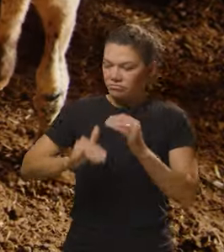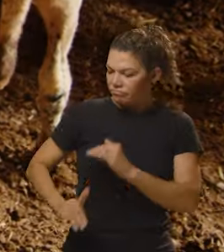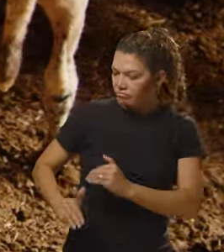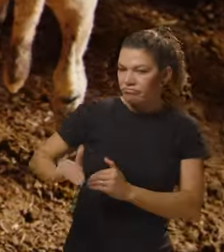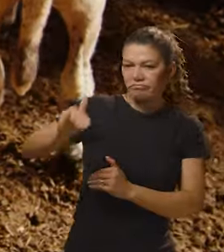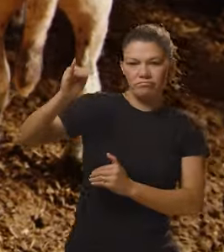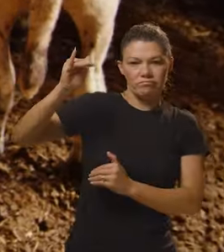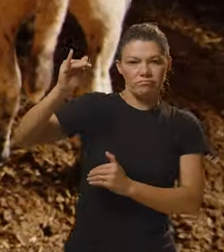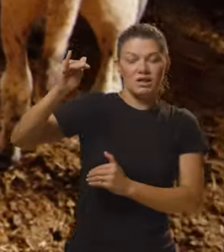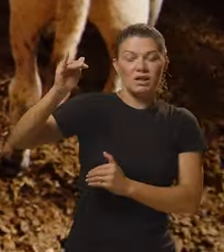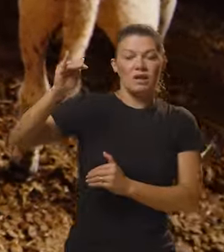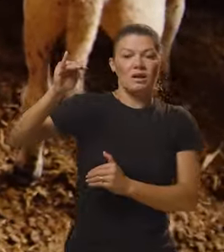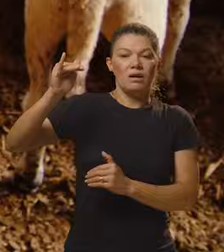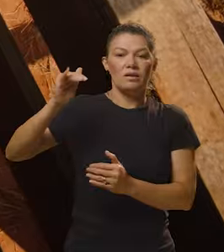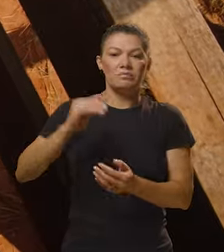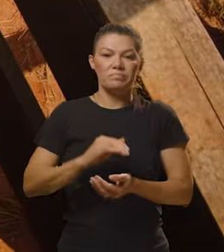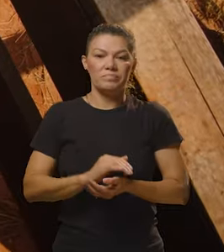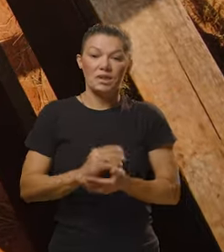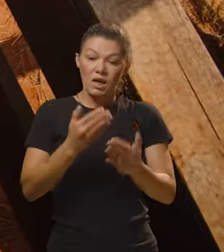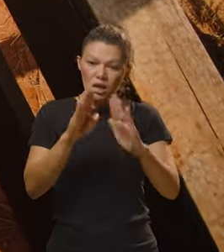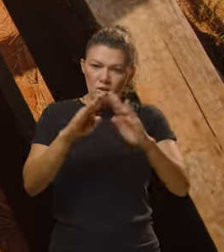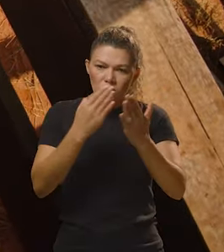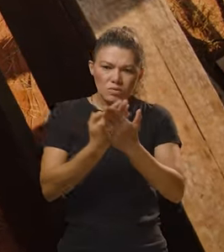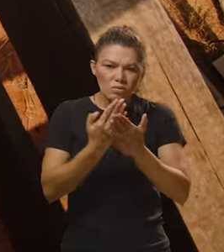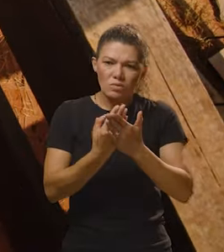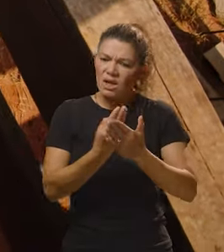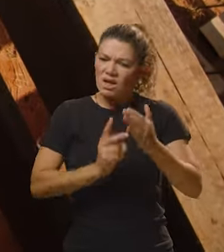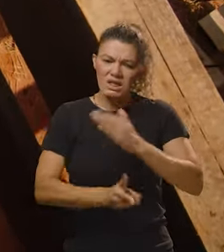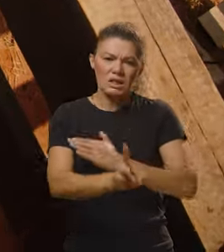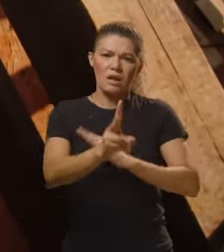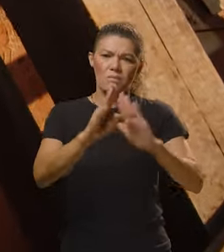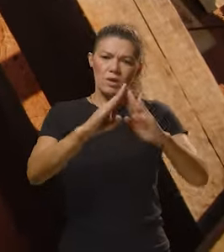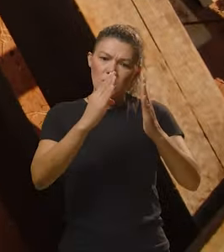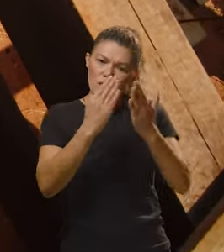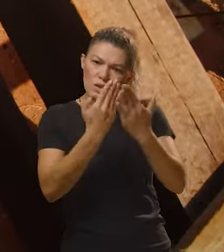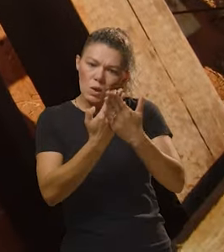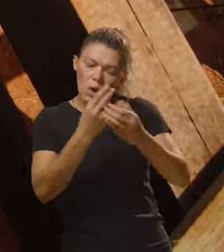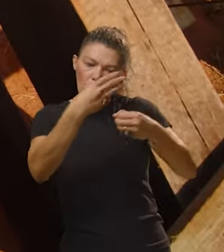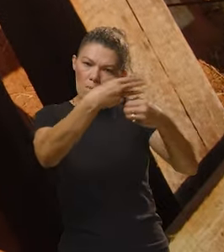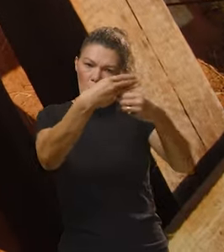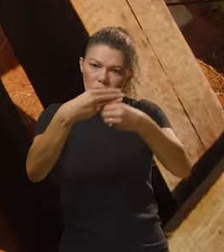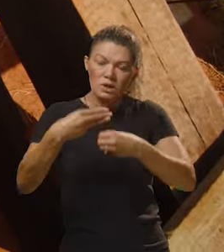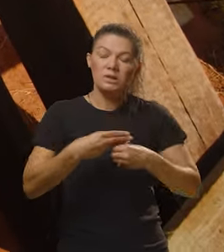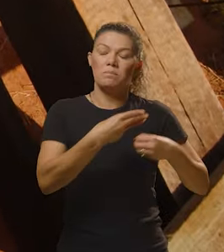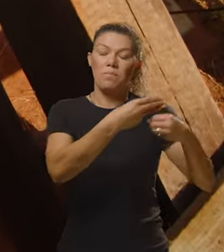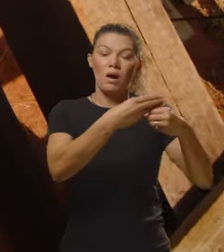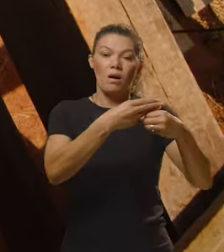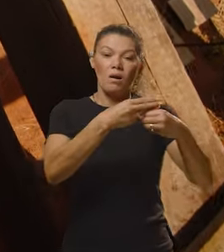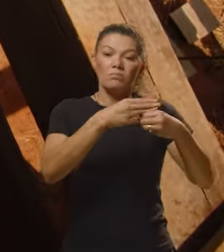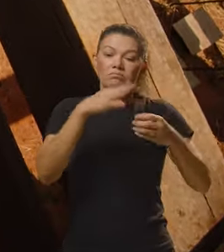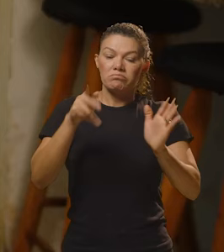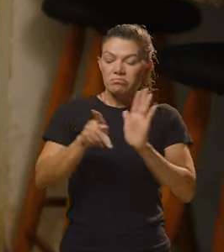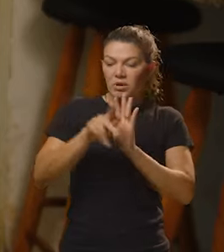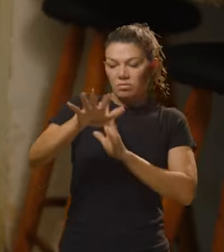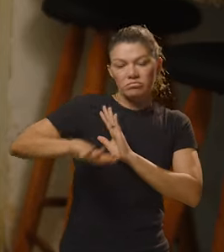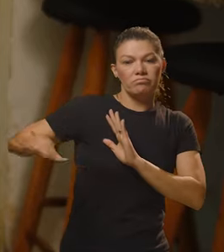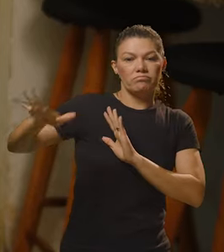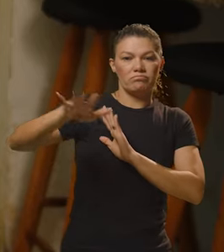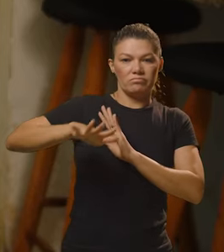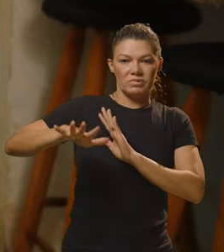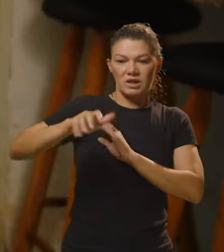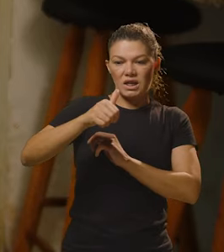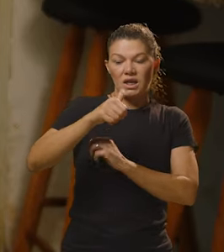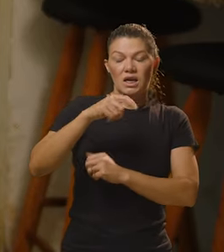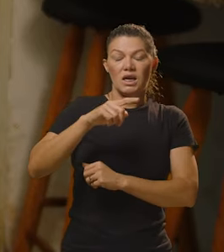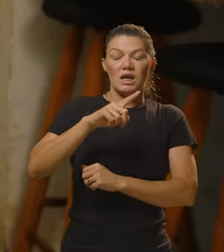criada em sítio desde pequena. E eu estudei a vida inteira numa escola municipal que era do meu assentamento, então